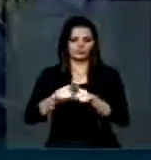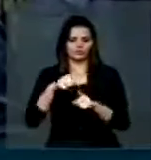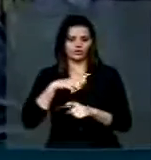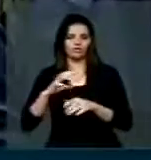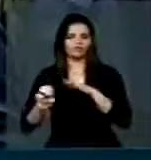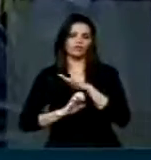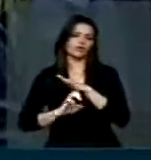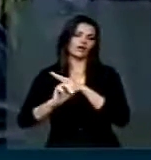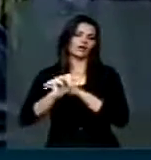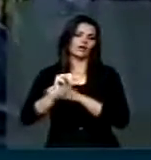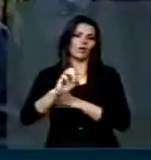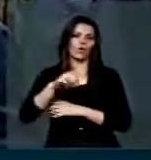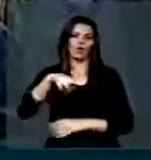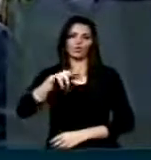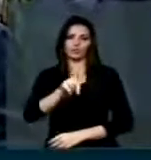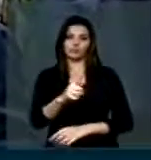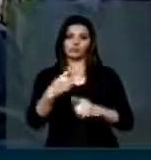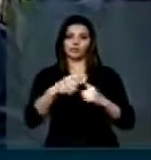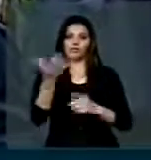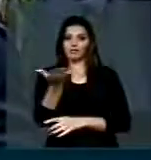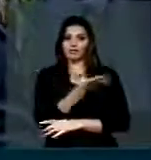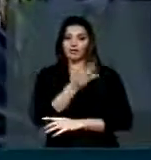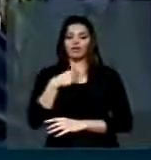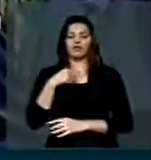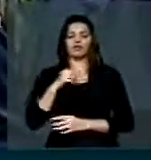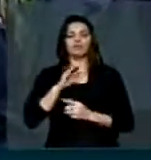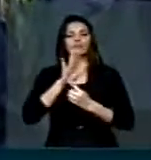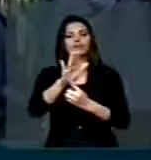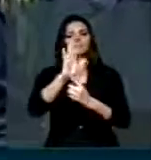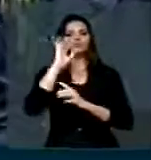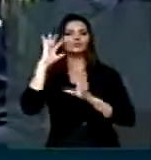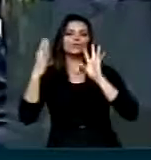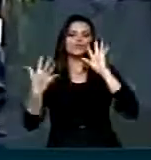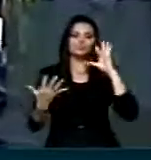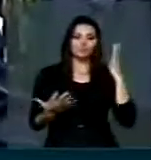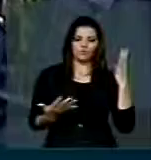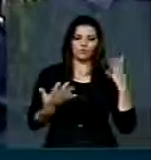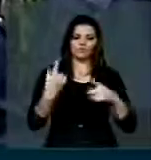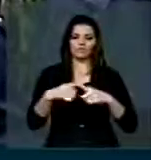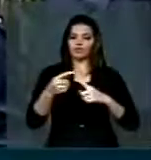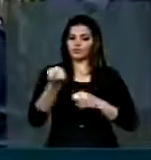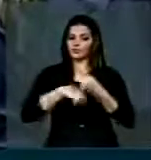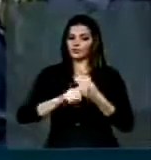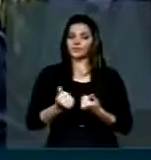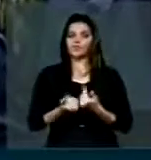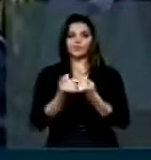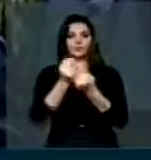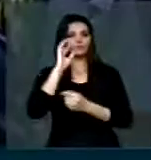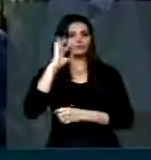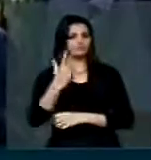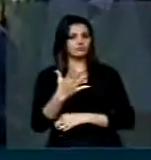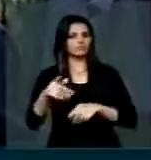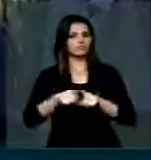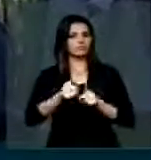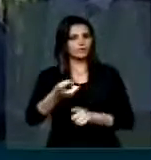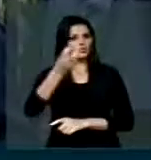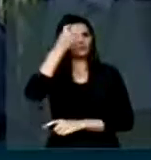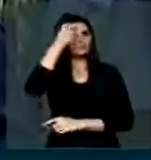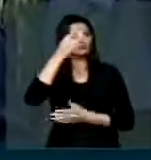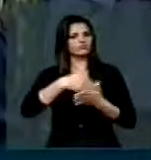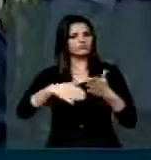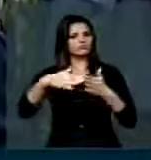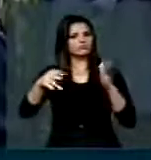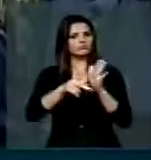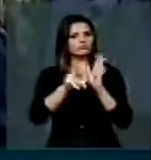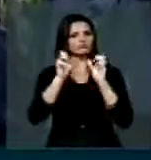e que tentam buscar e apresentar alternativas, alternativas econômicas, alternativas culturais que